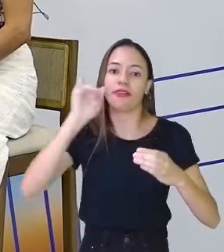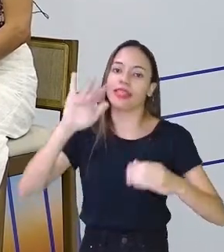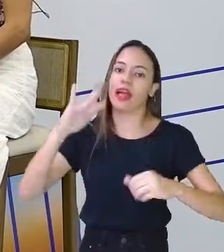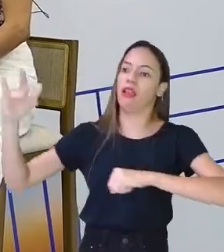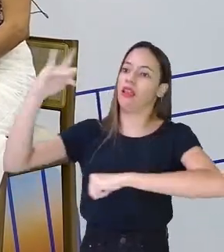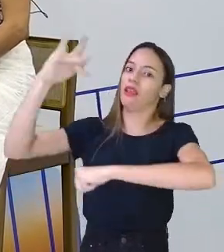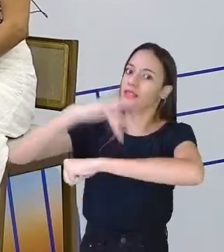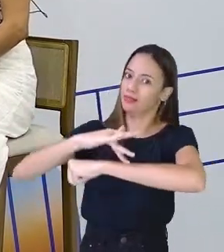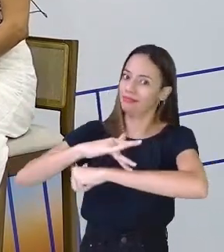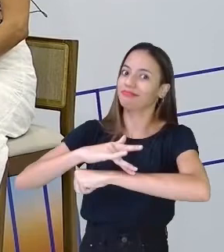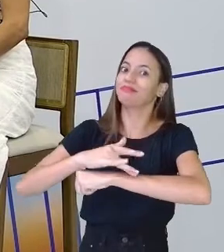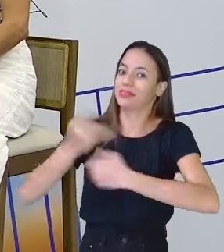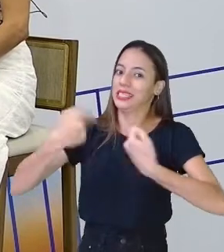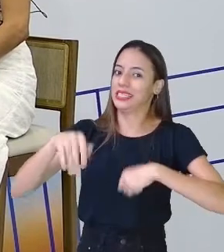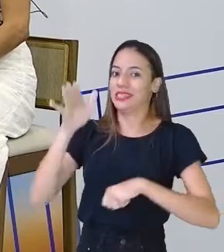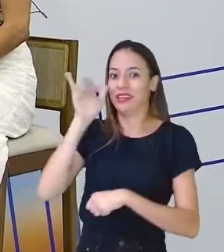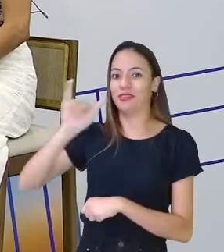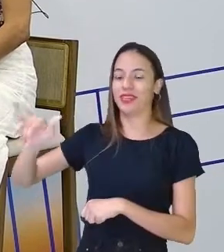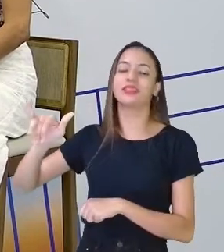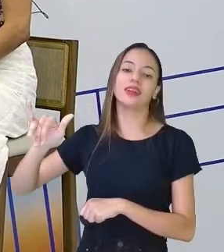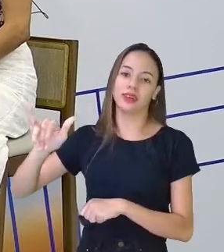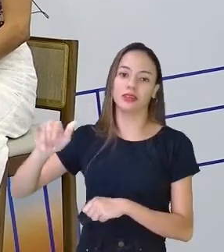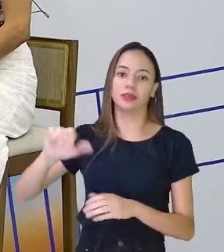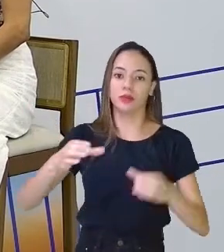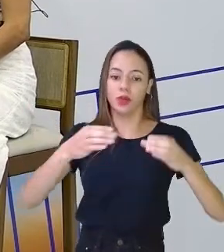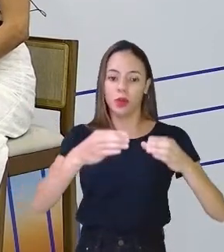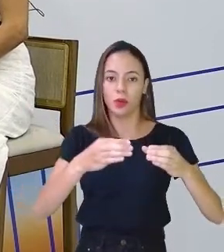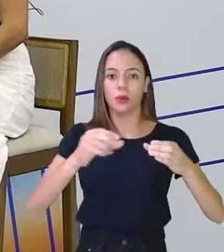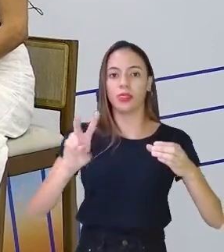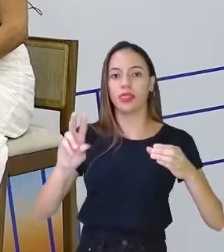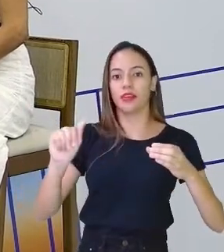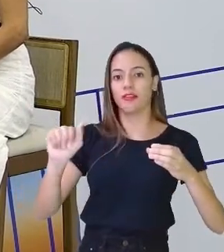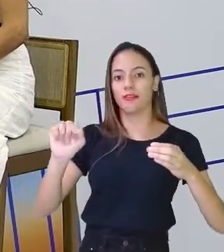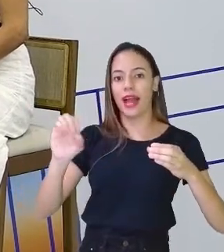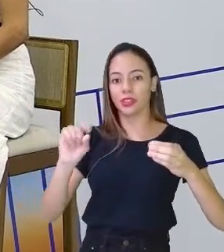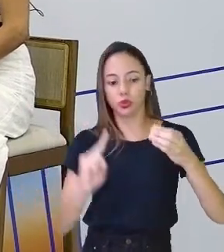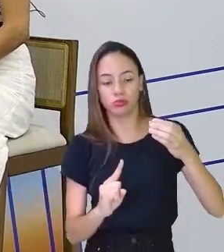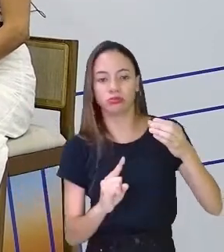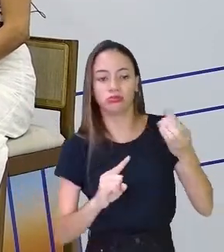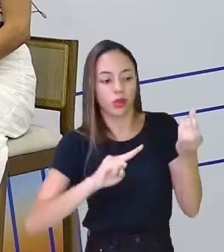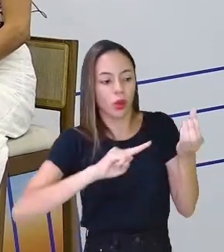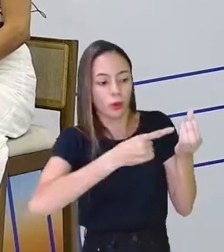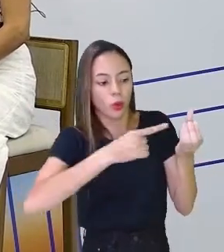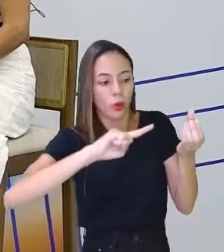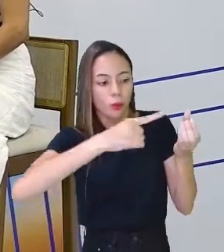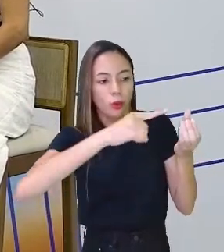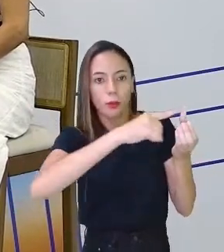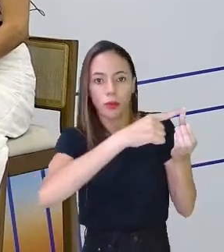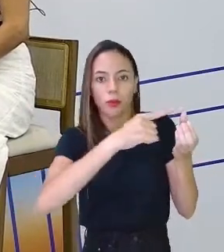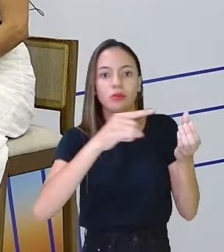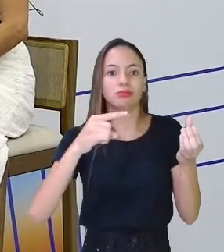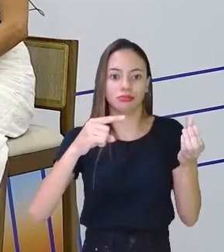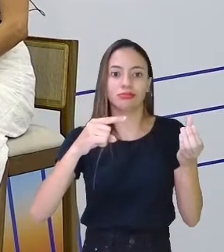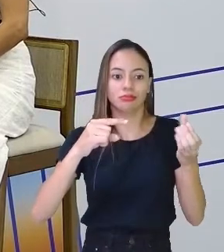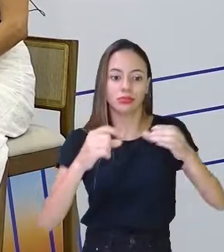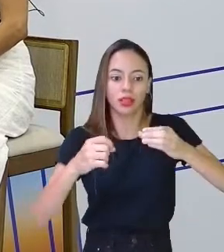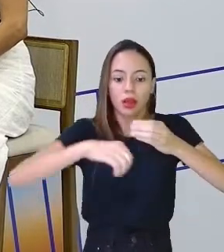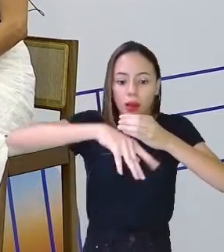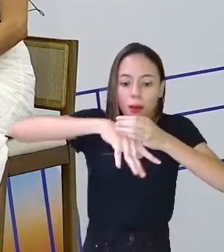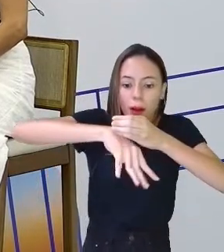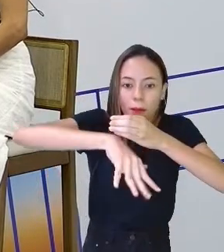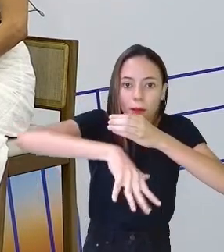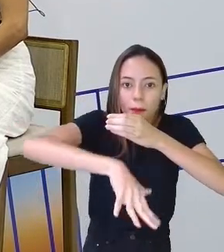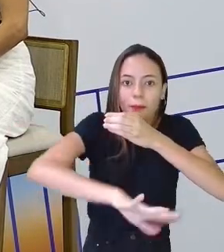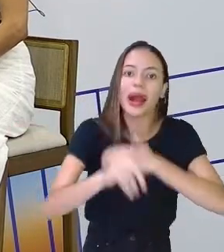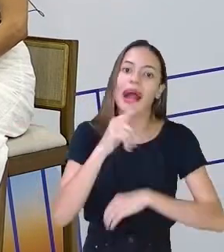da dengue. É, tem que lembrar isso. é pra fazer o vazinho e furar embaixo, tá? Pra água escorrer. Não pode